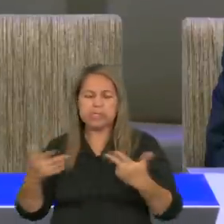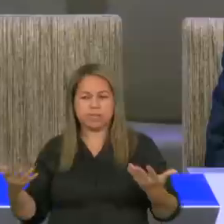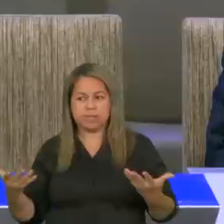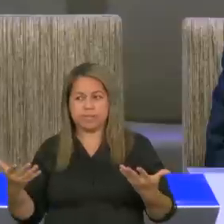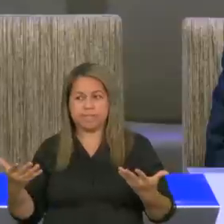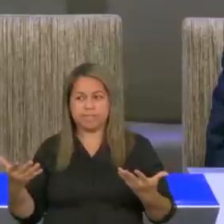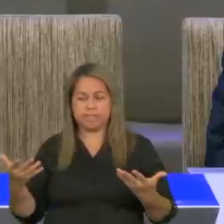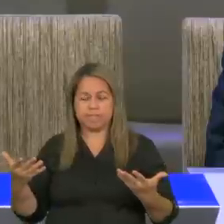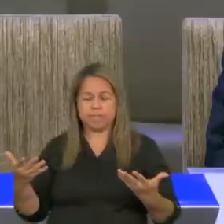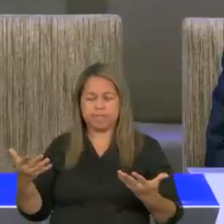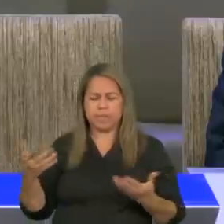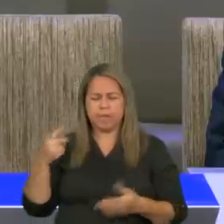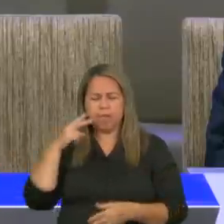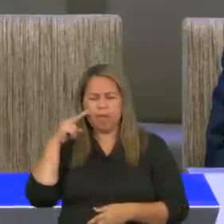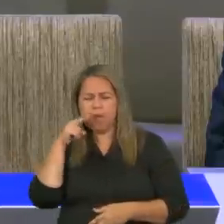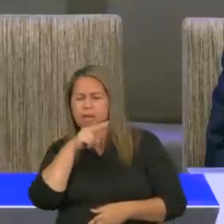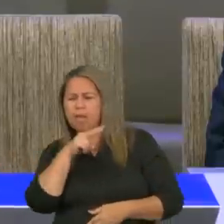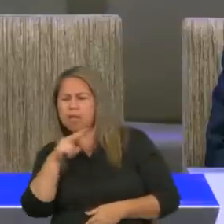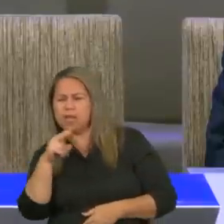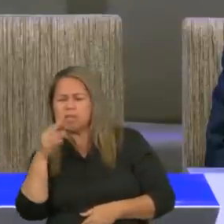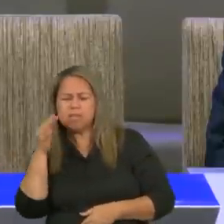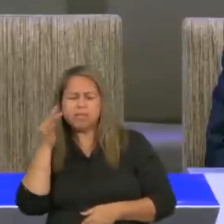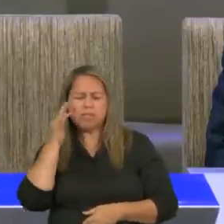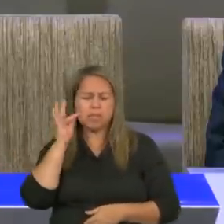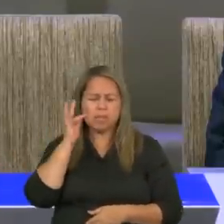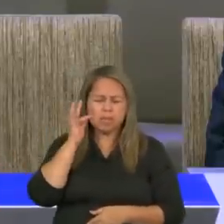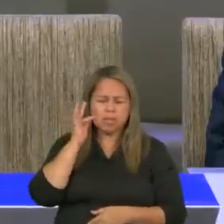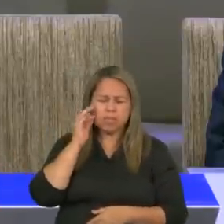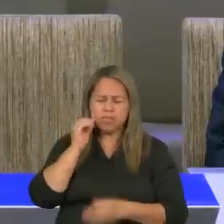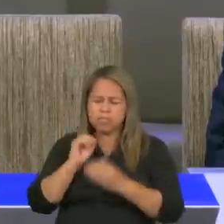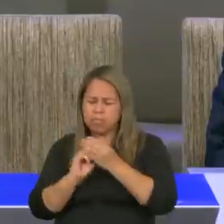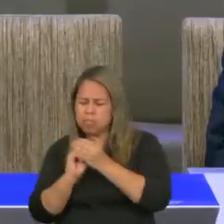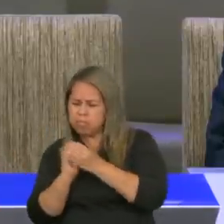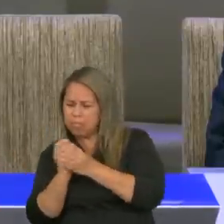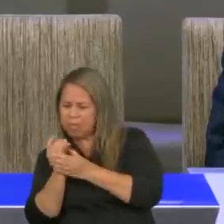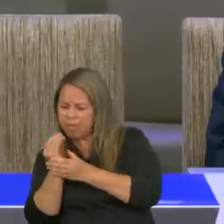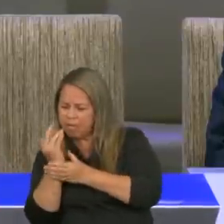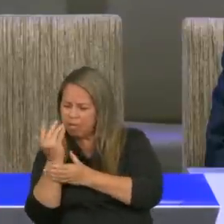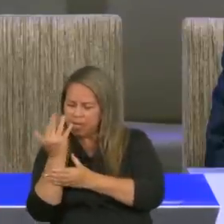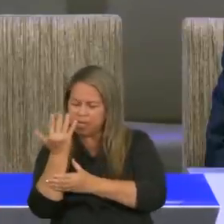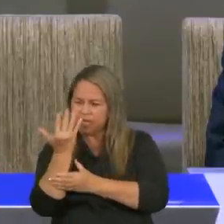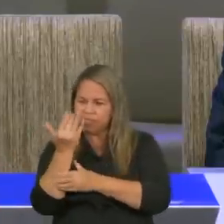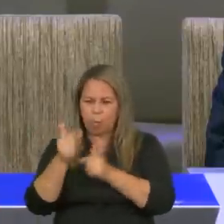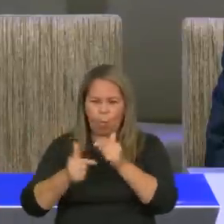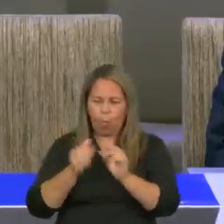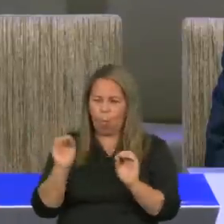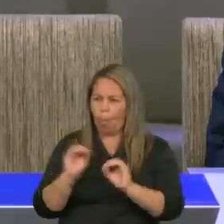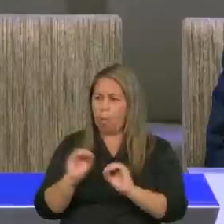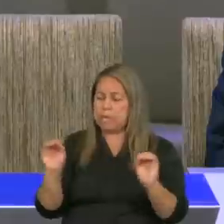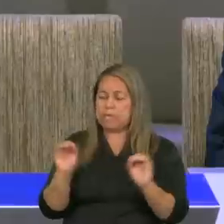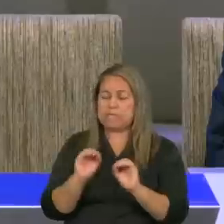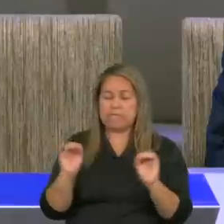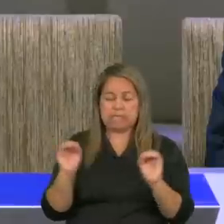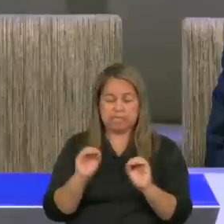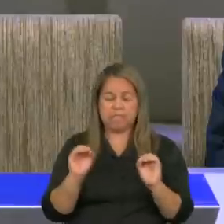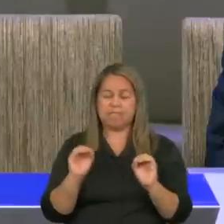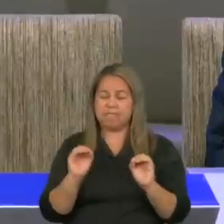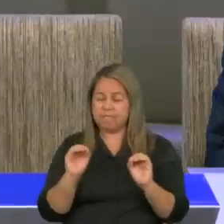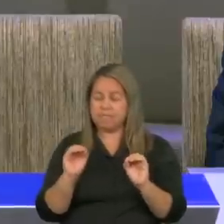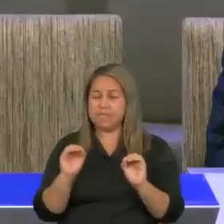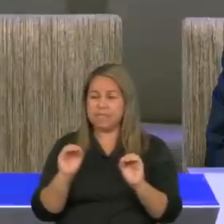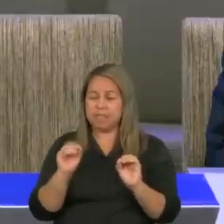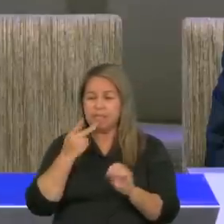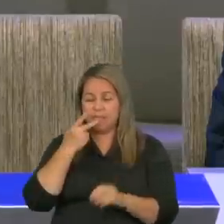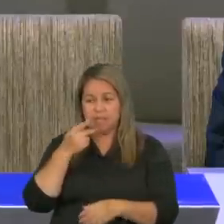Considerai os lírios, como eles crescem, não trabalham, nem fiam. E